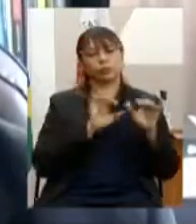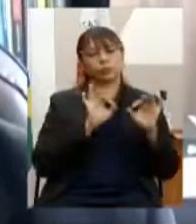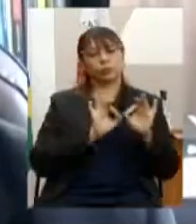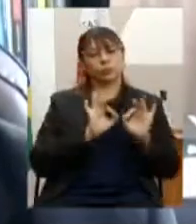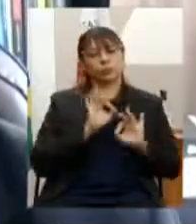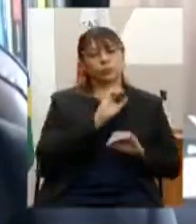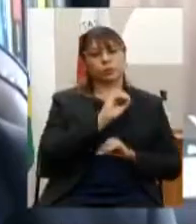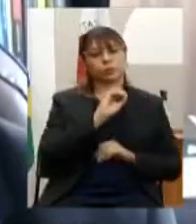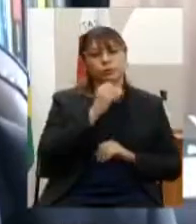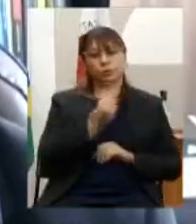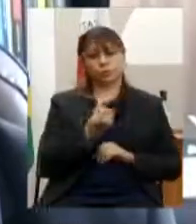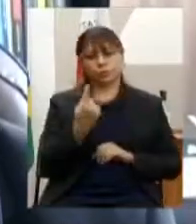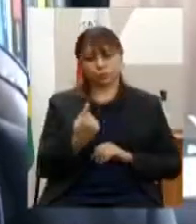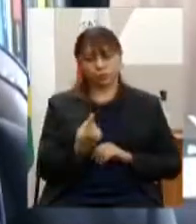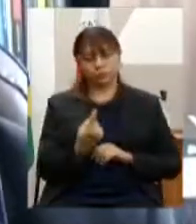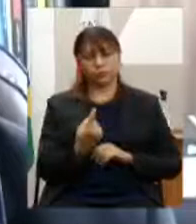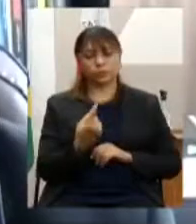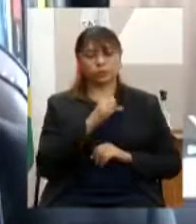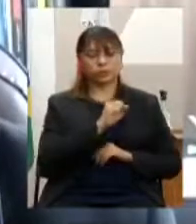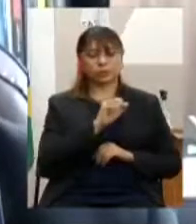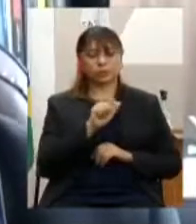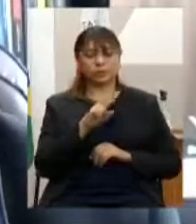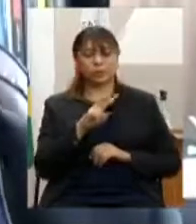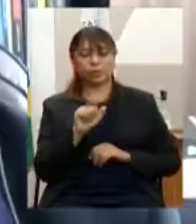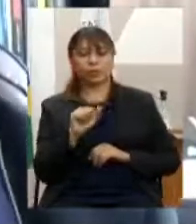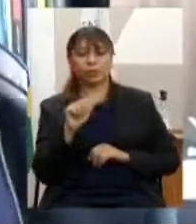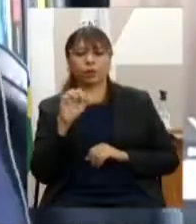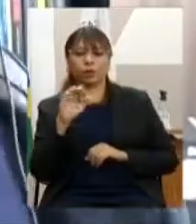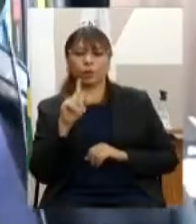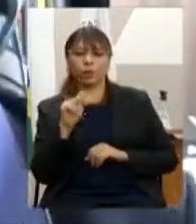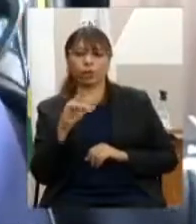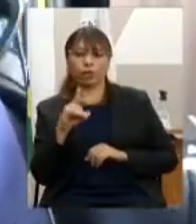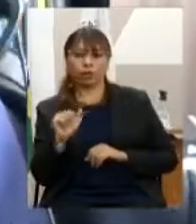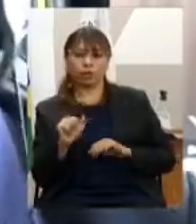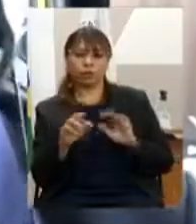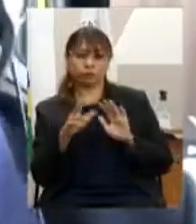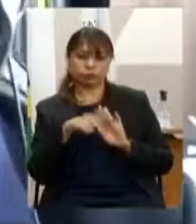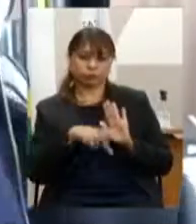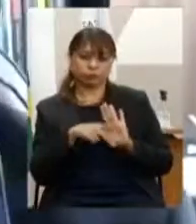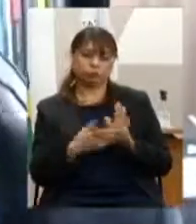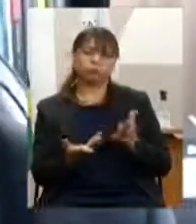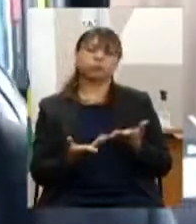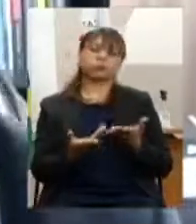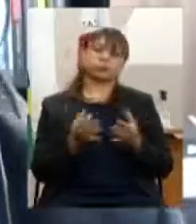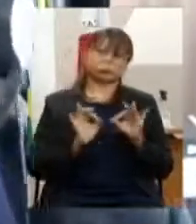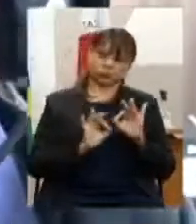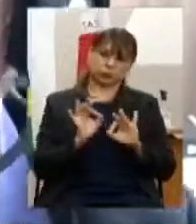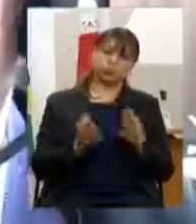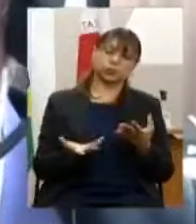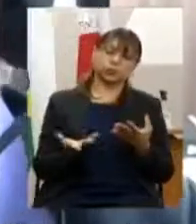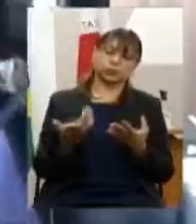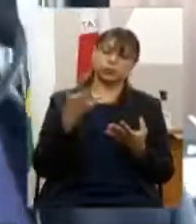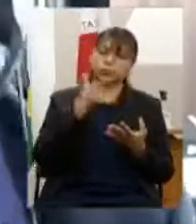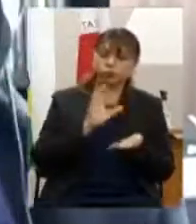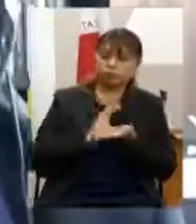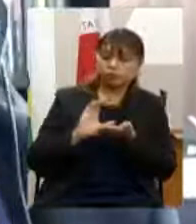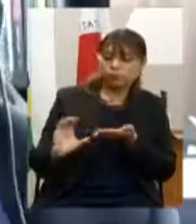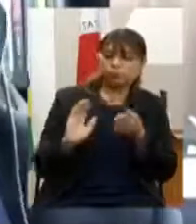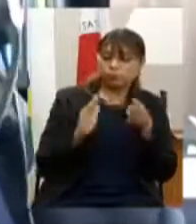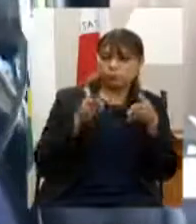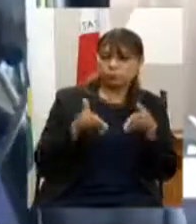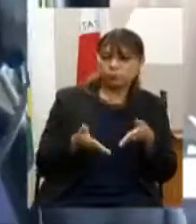e salvaguarda de acervos culturais destinada a memória ferroviária com recursos destinados a